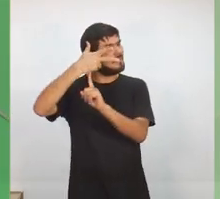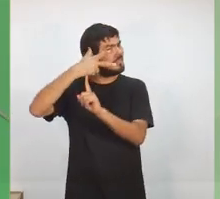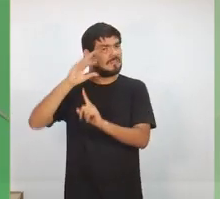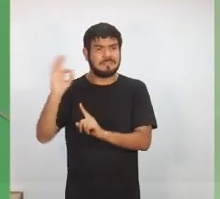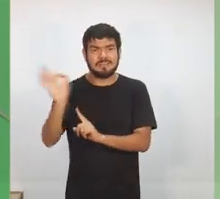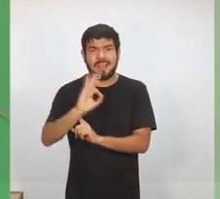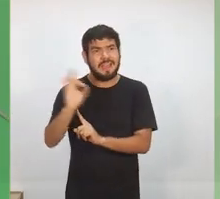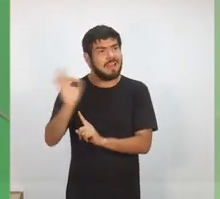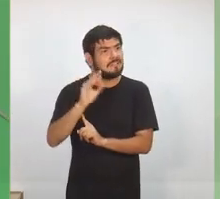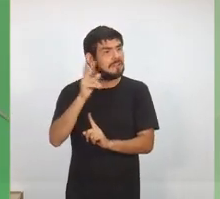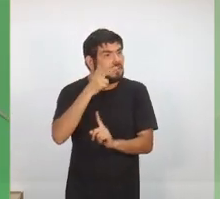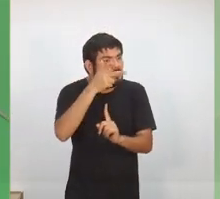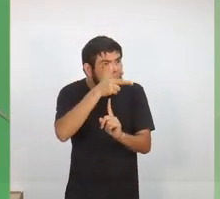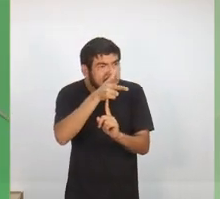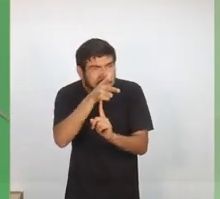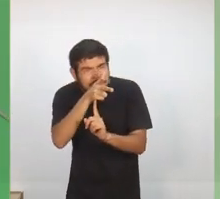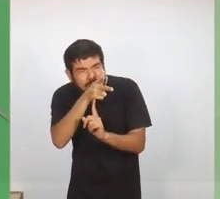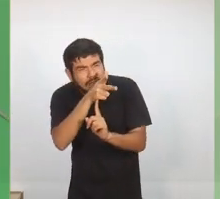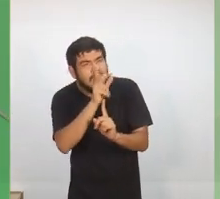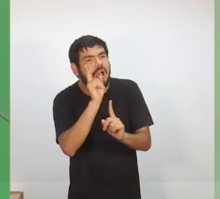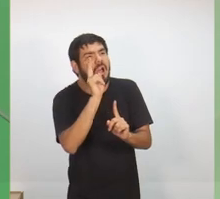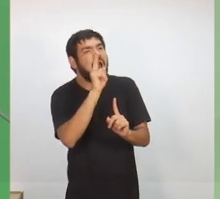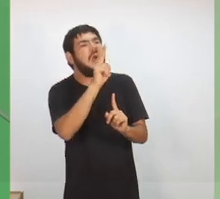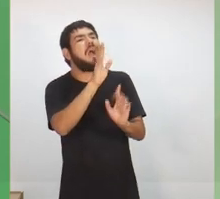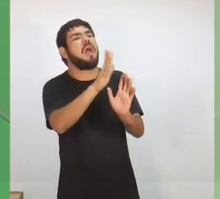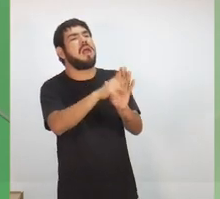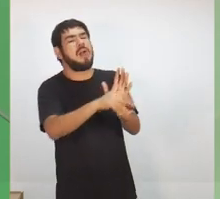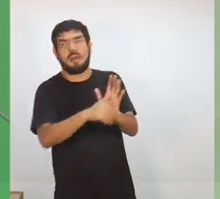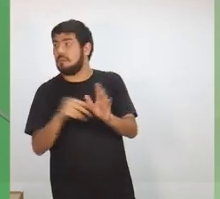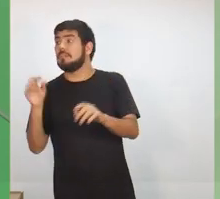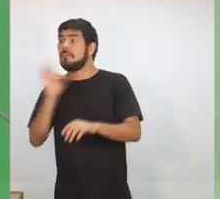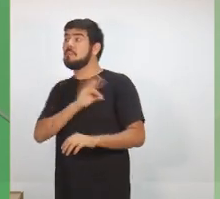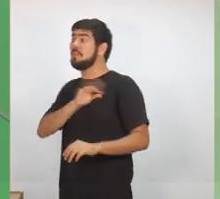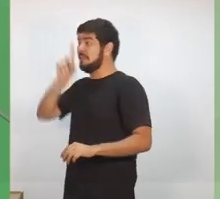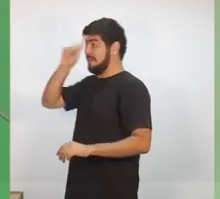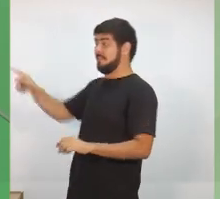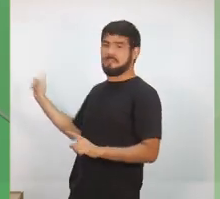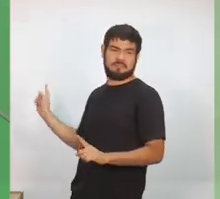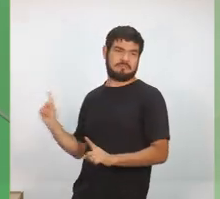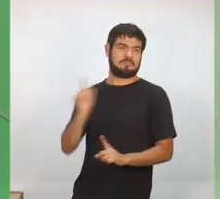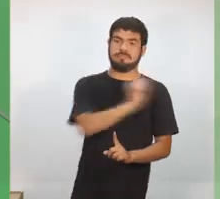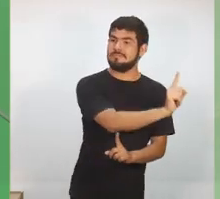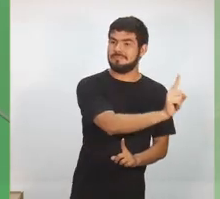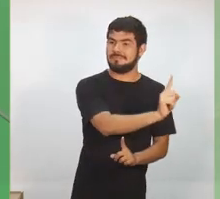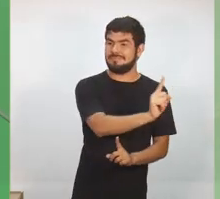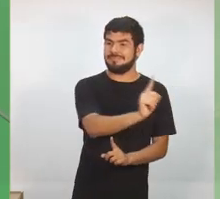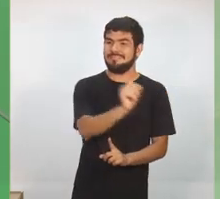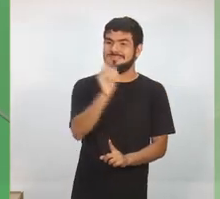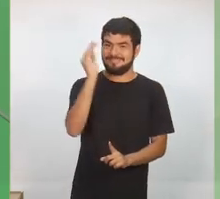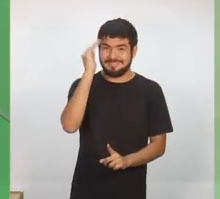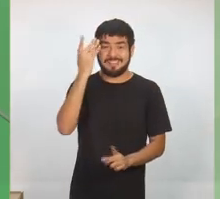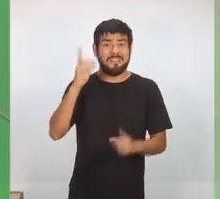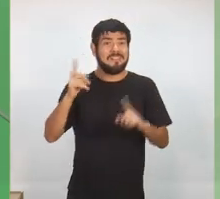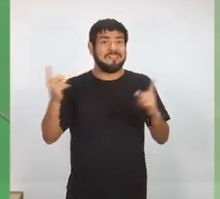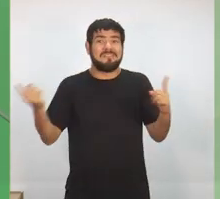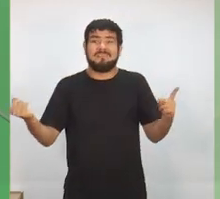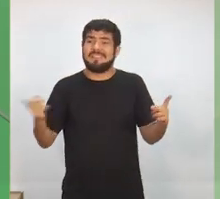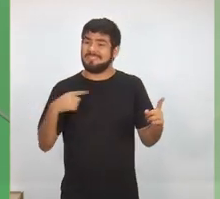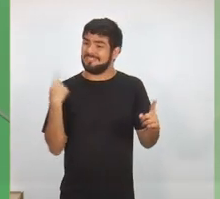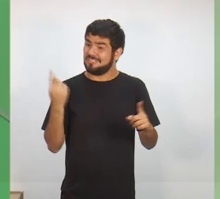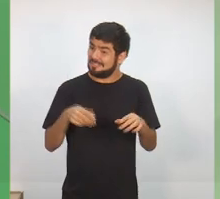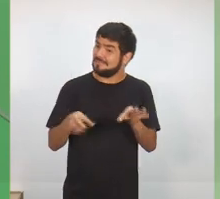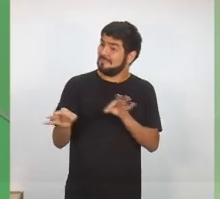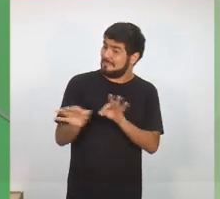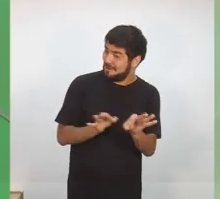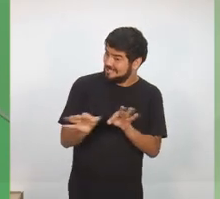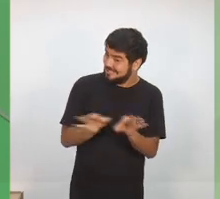detectar onde alguém assaltou, onde alguém foi roubado, onde está a deficiência da segurança. Mas, no nosso projeto que nós estamos